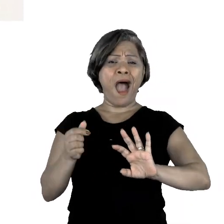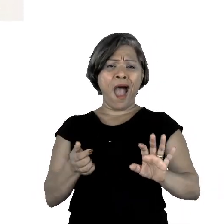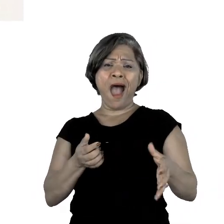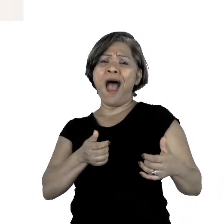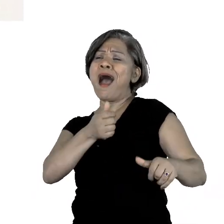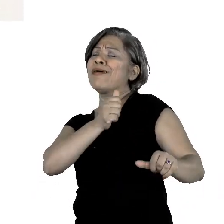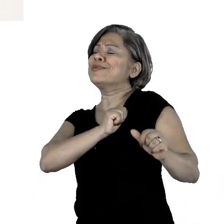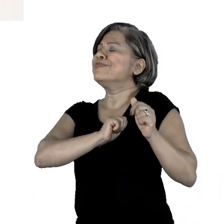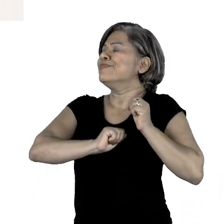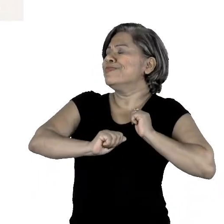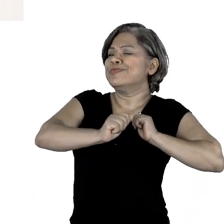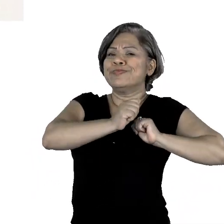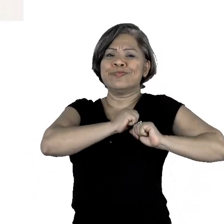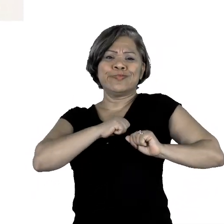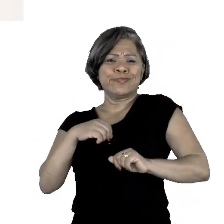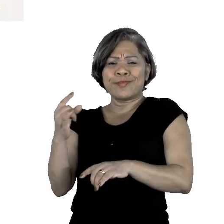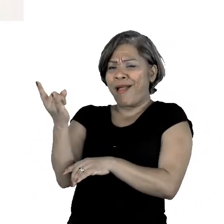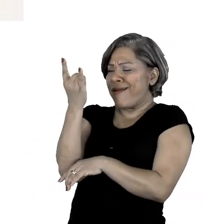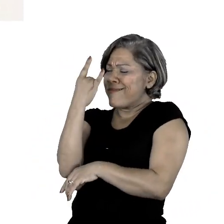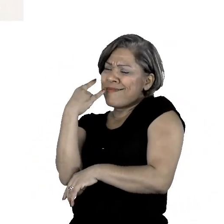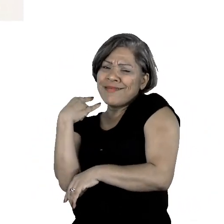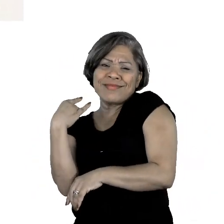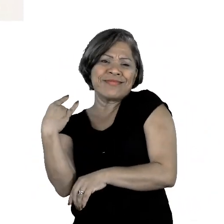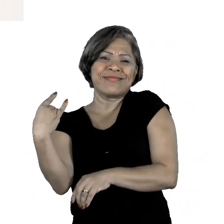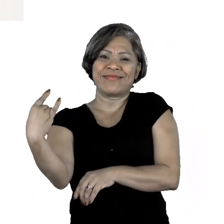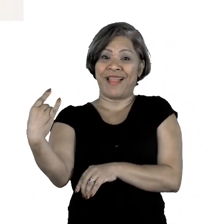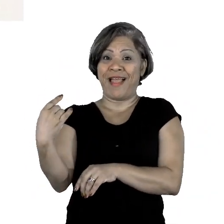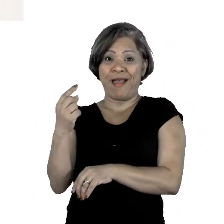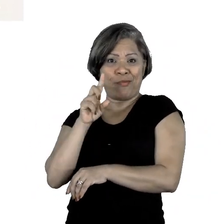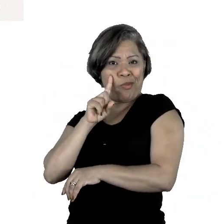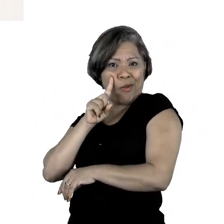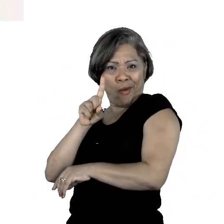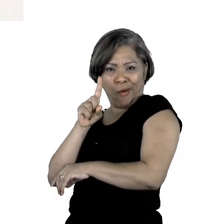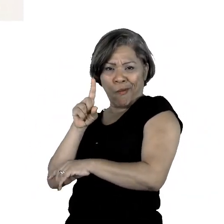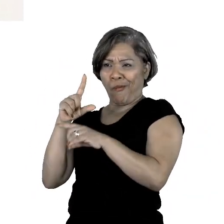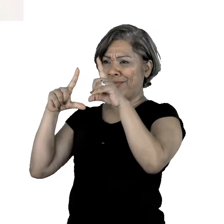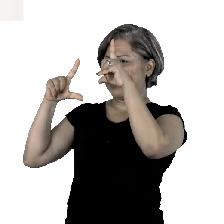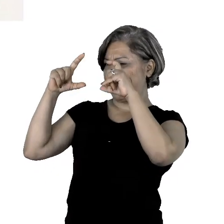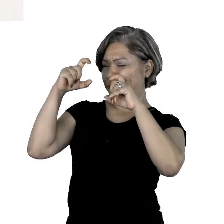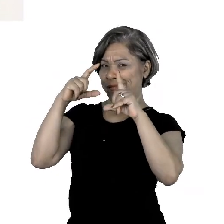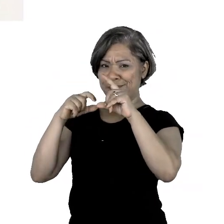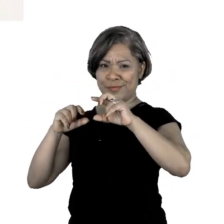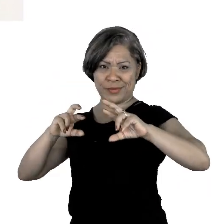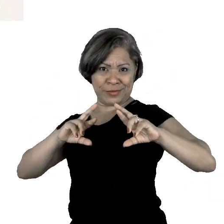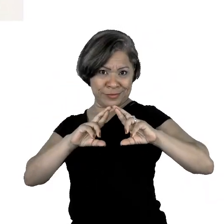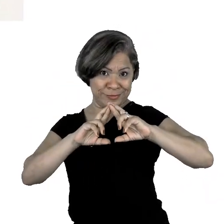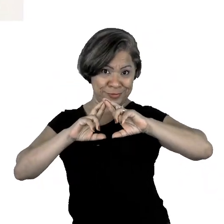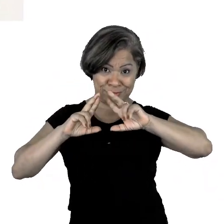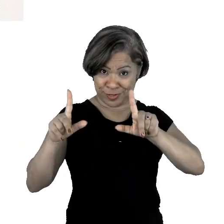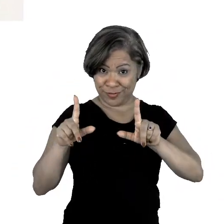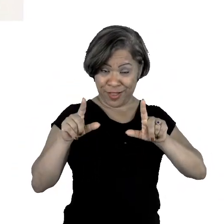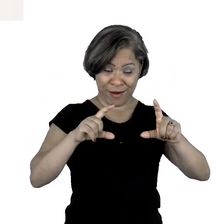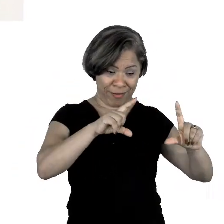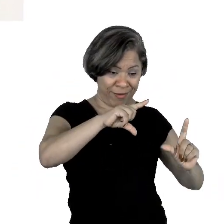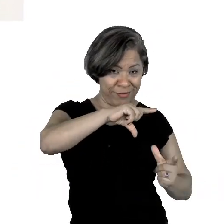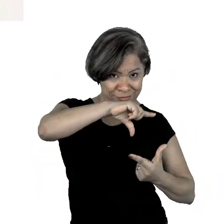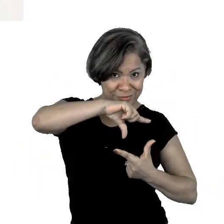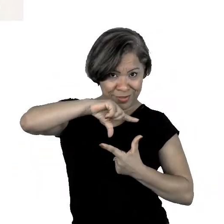né? Que ela gostou muito. E olha a expressão dela. Muito diferente da tirinha anterior. Não é verdade?